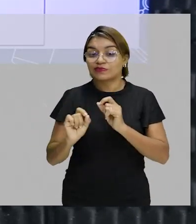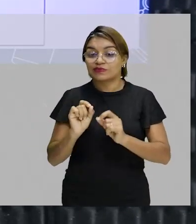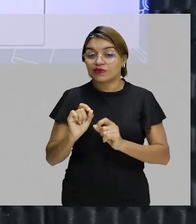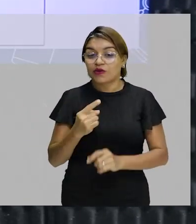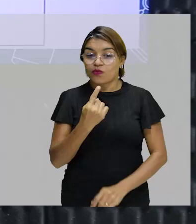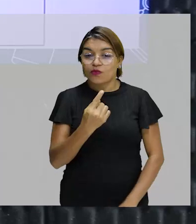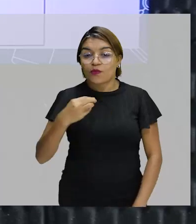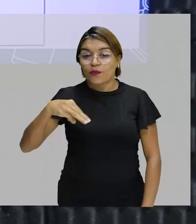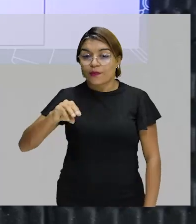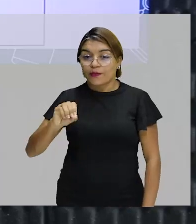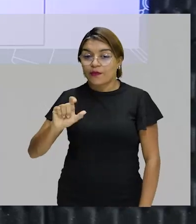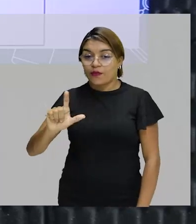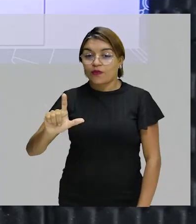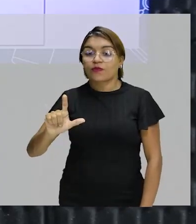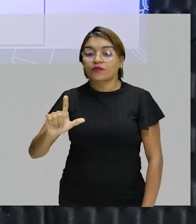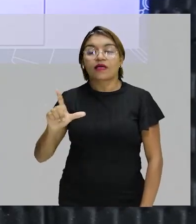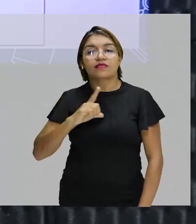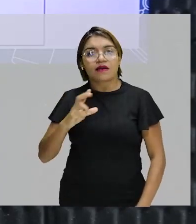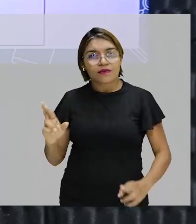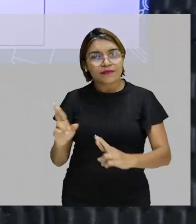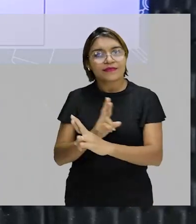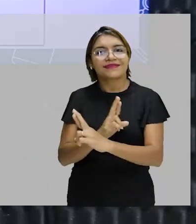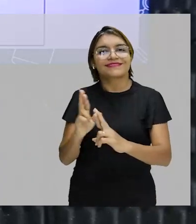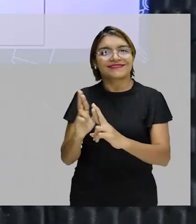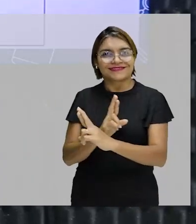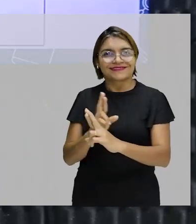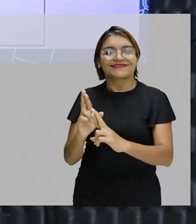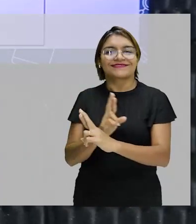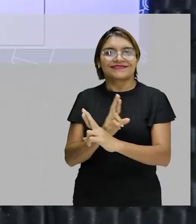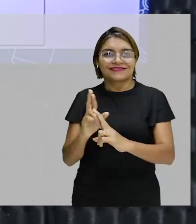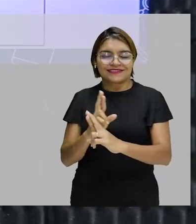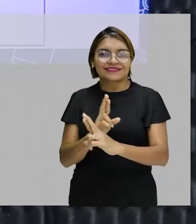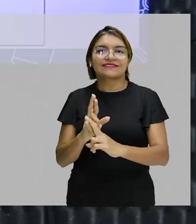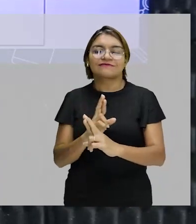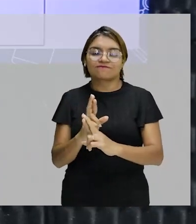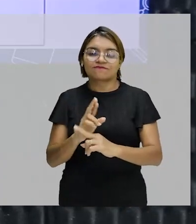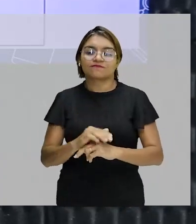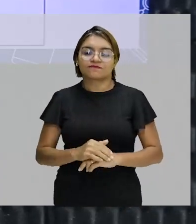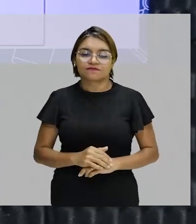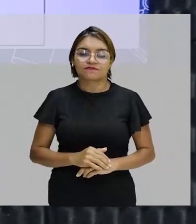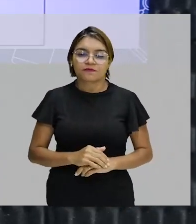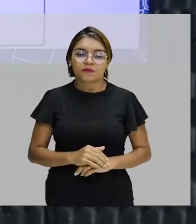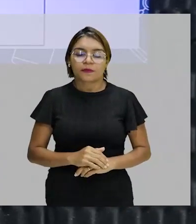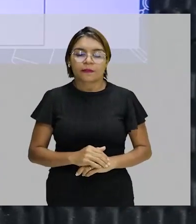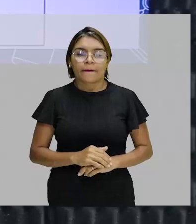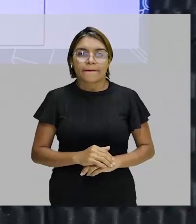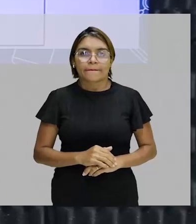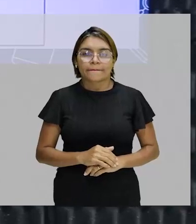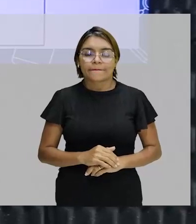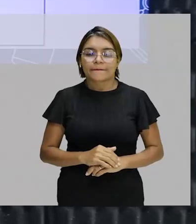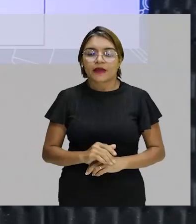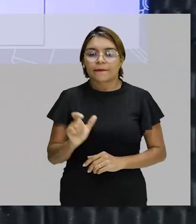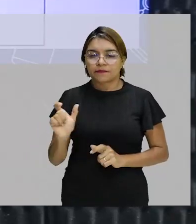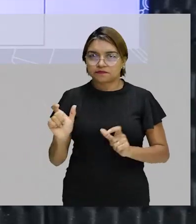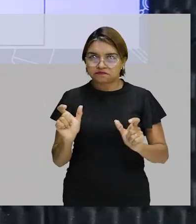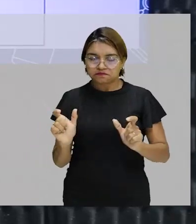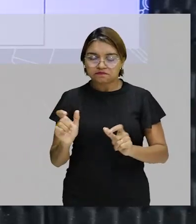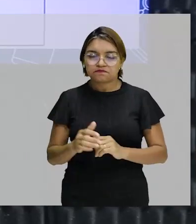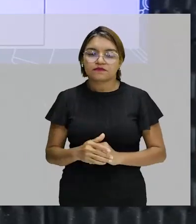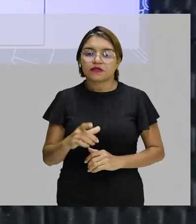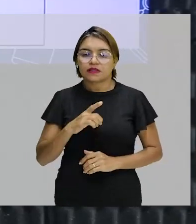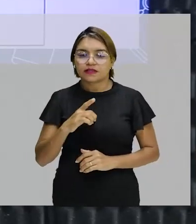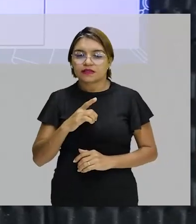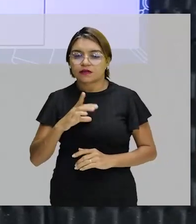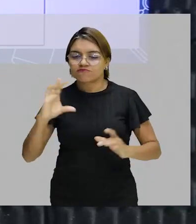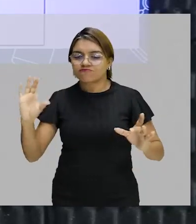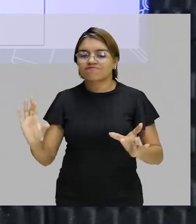Então, existe uma relação entre essas expressões. Existe